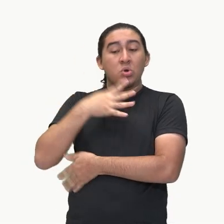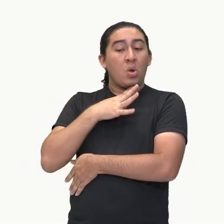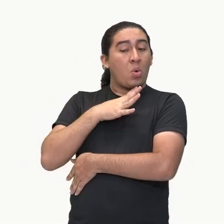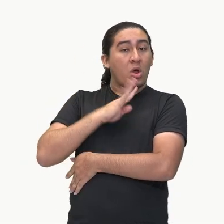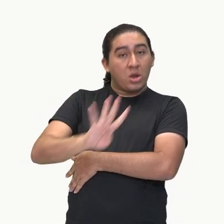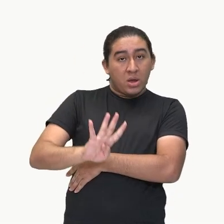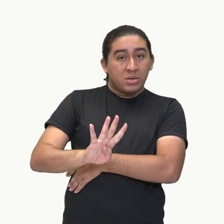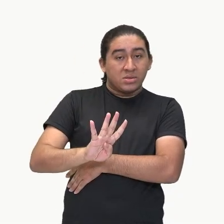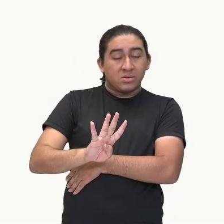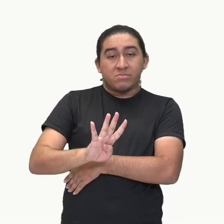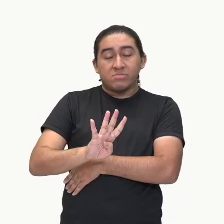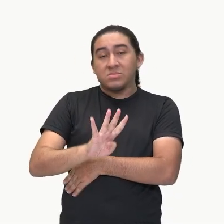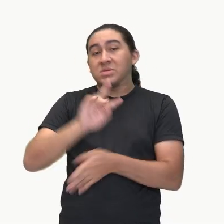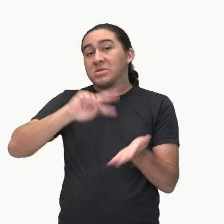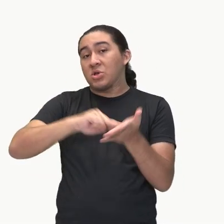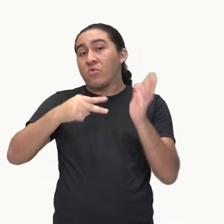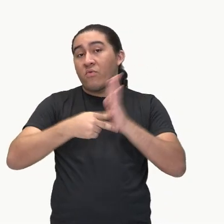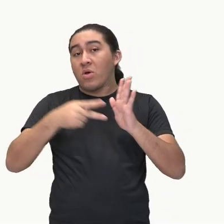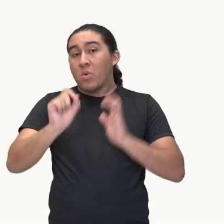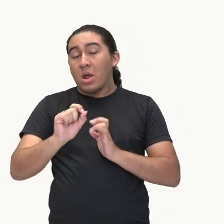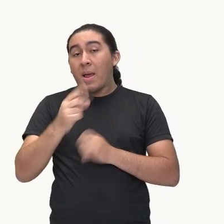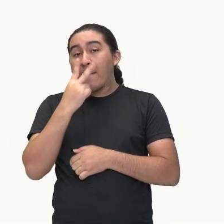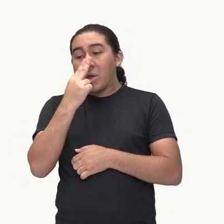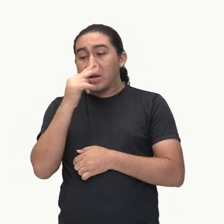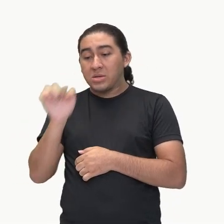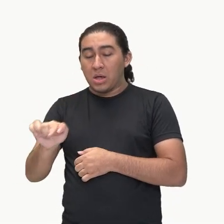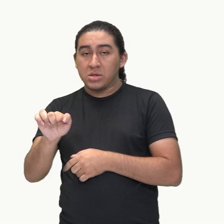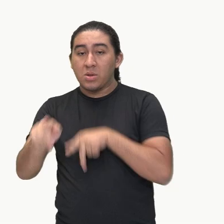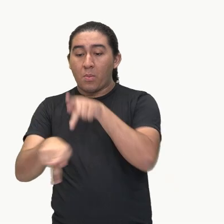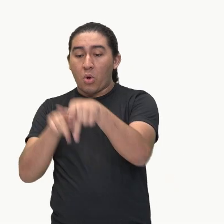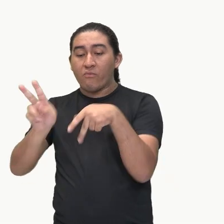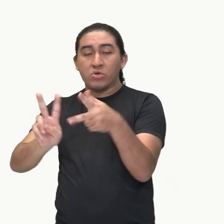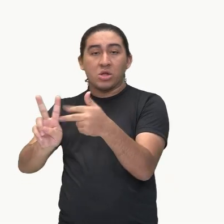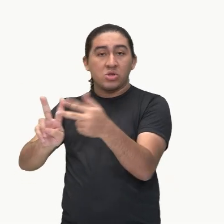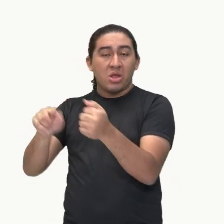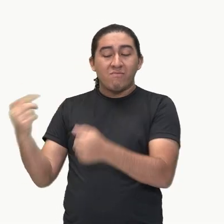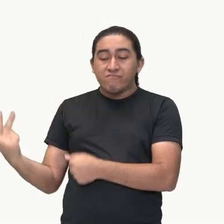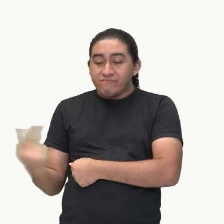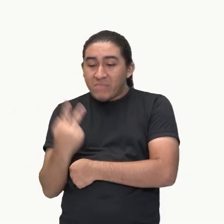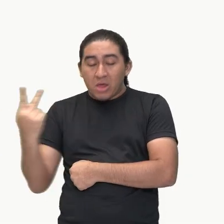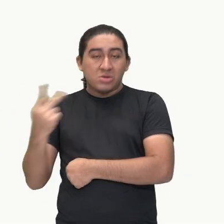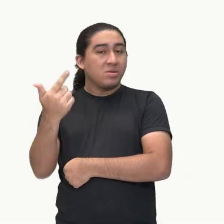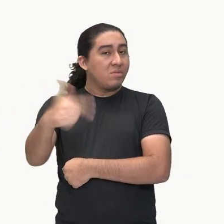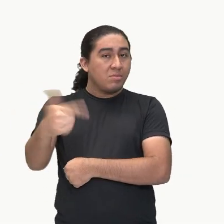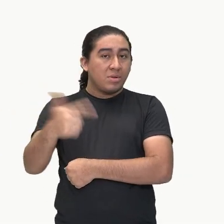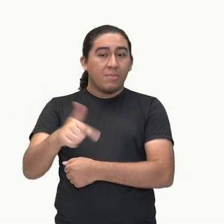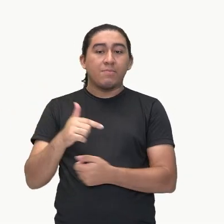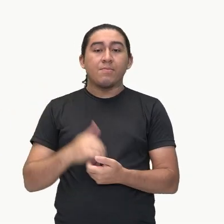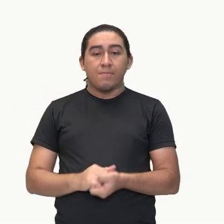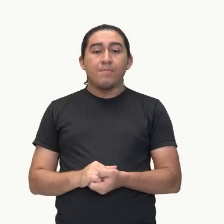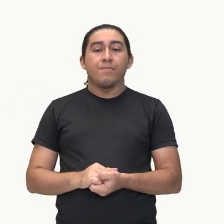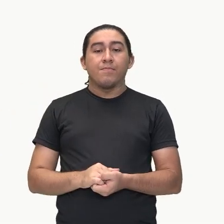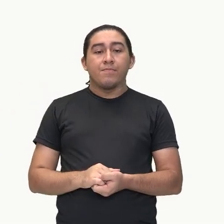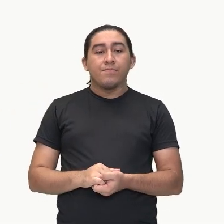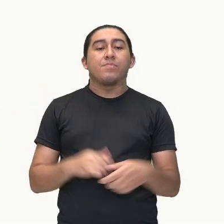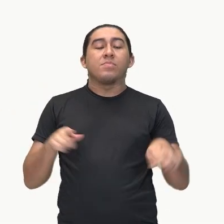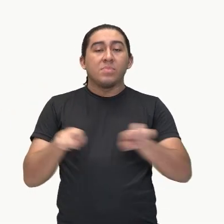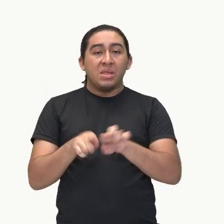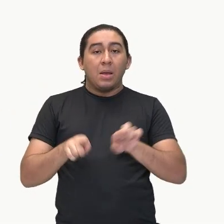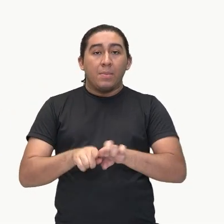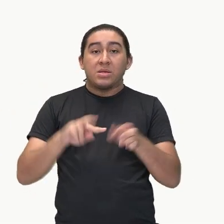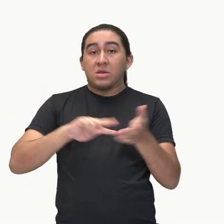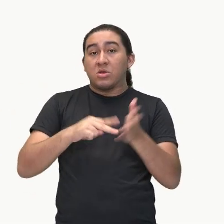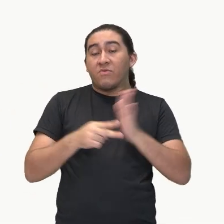acentua a desvalorização dos povos tradicionais. Notadamente, a invisibilidade de